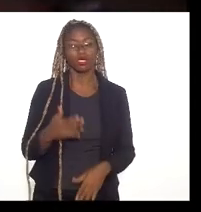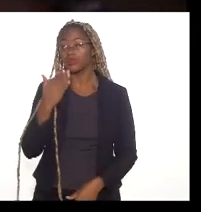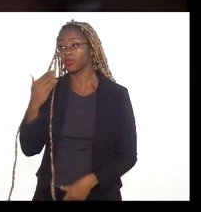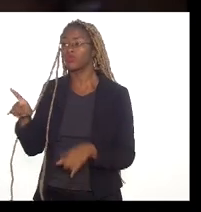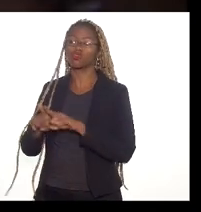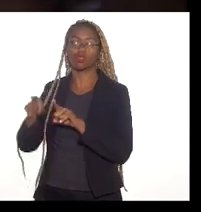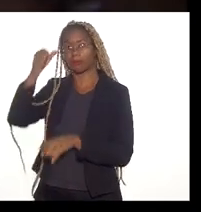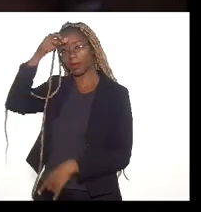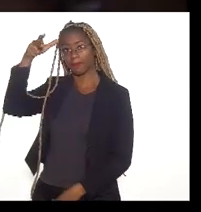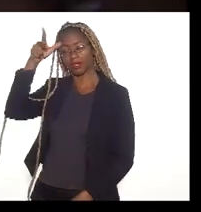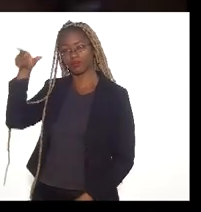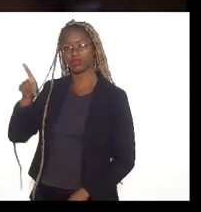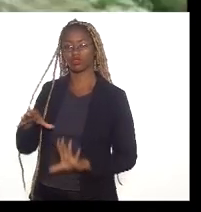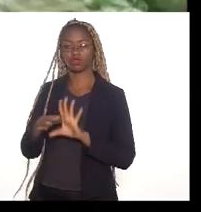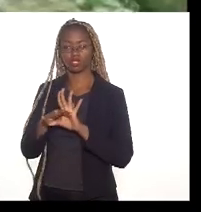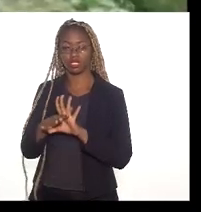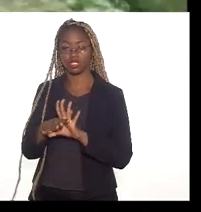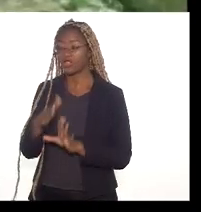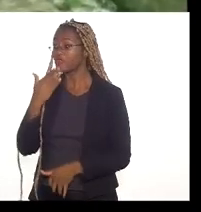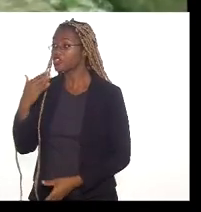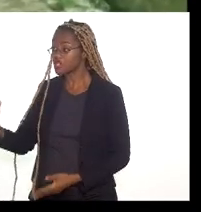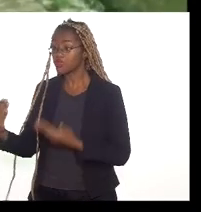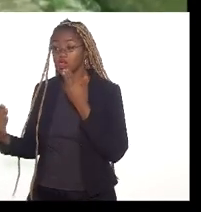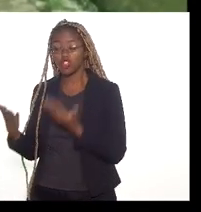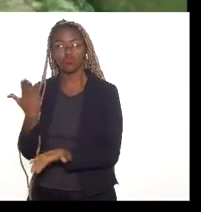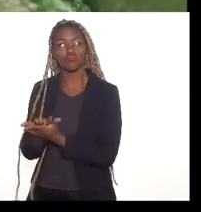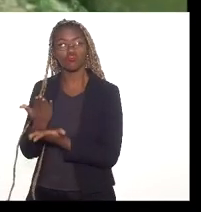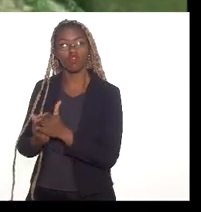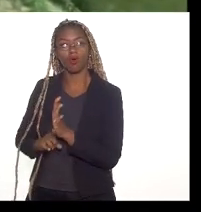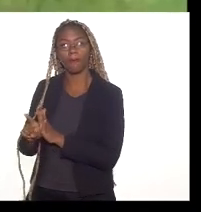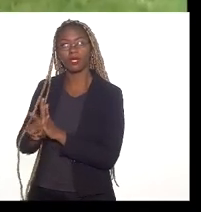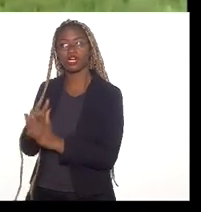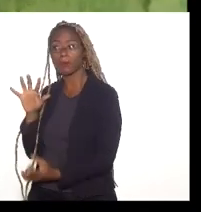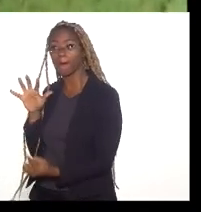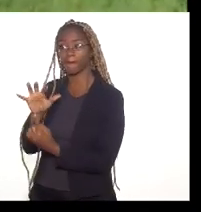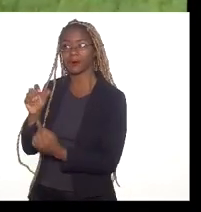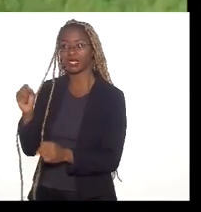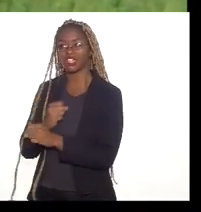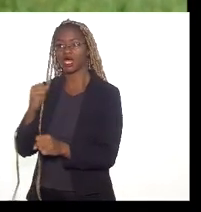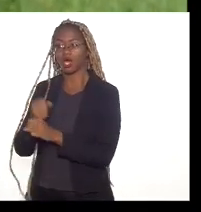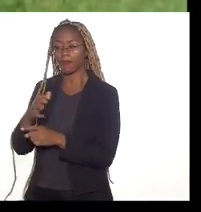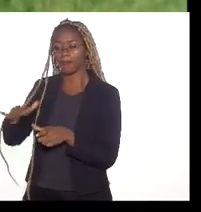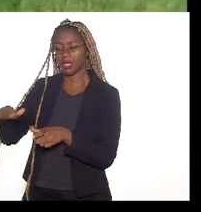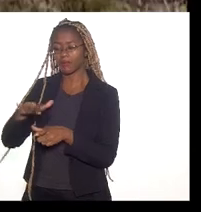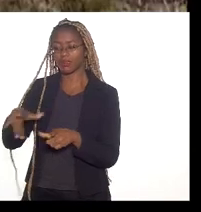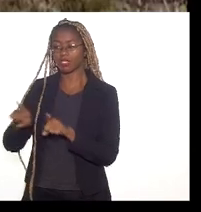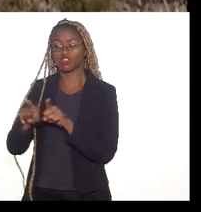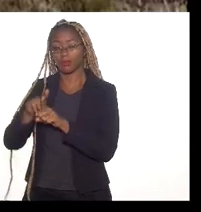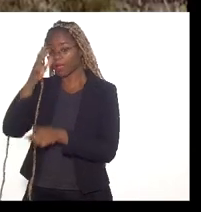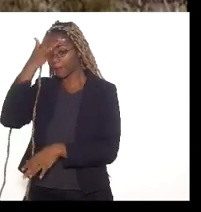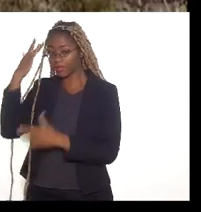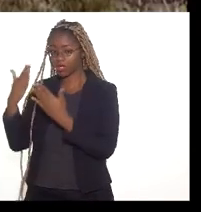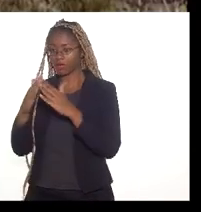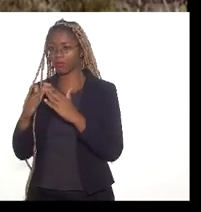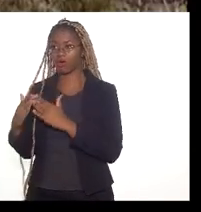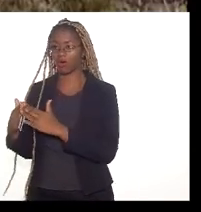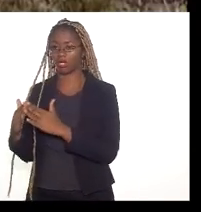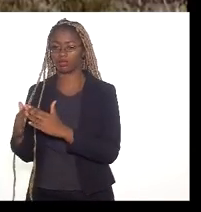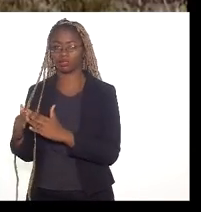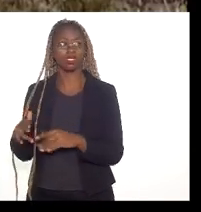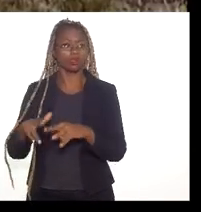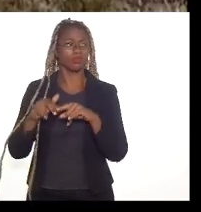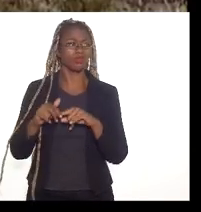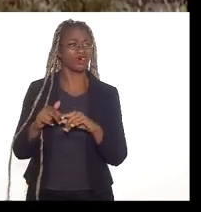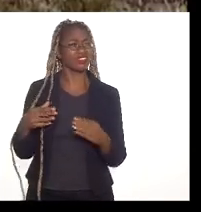Caxias e cobrou estudos dos impactos da obra para o meio ambiente e para os moradores da região. O terreno fica perto da